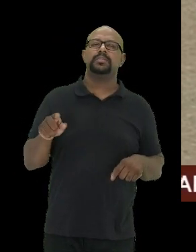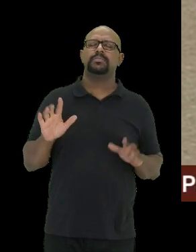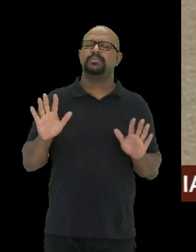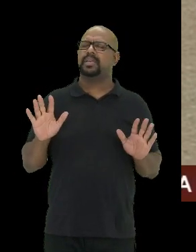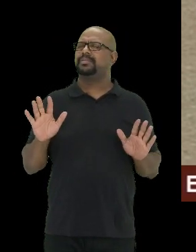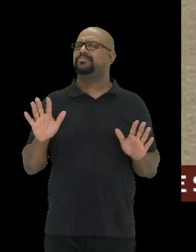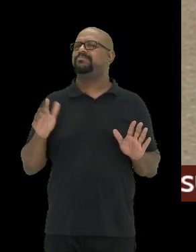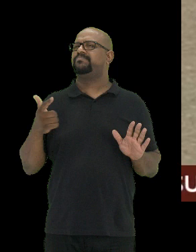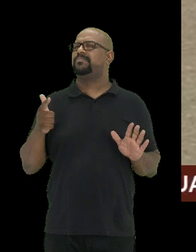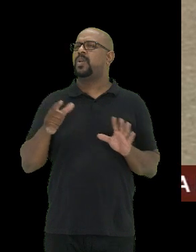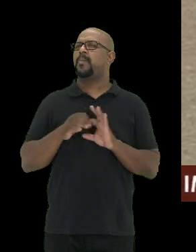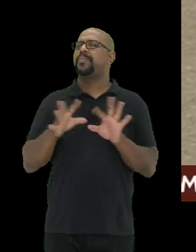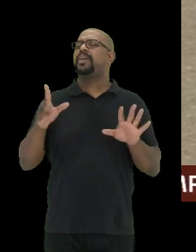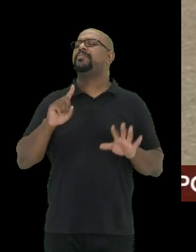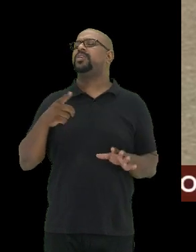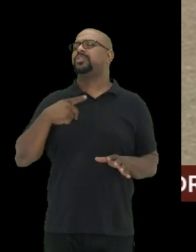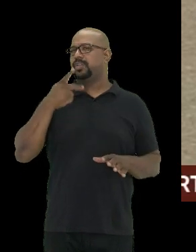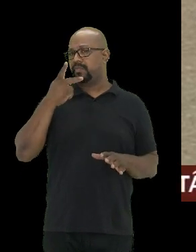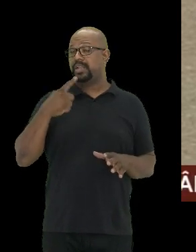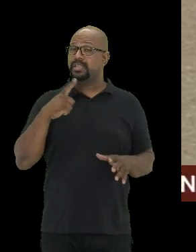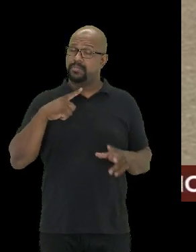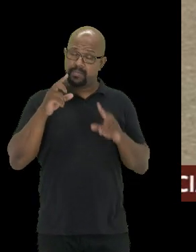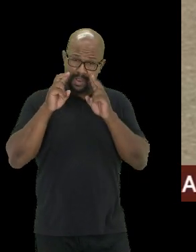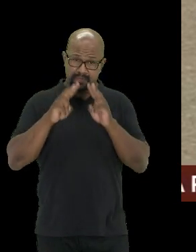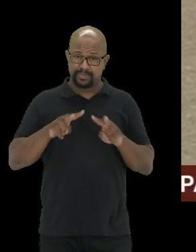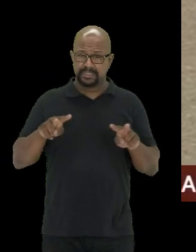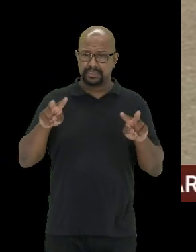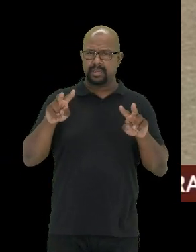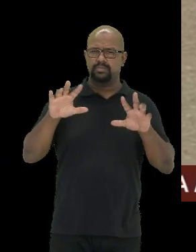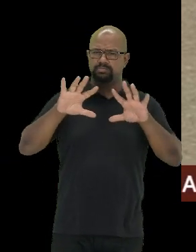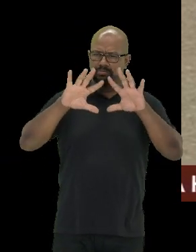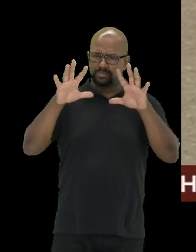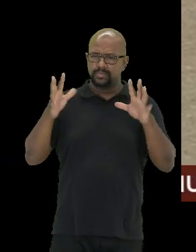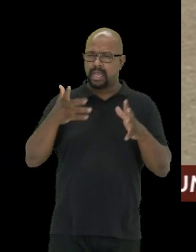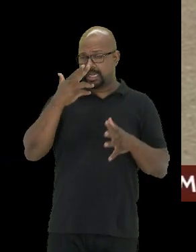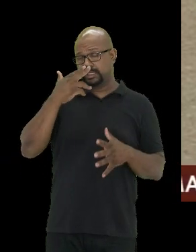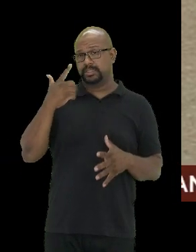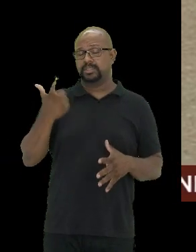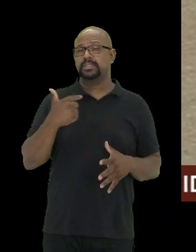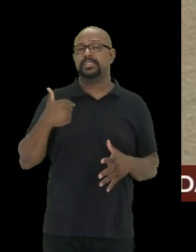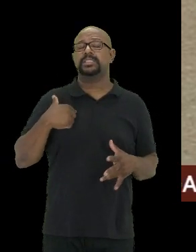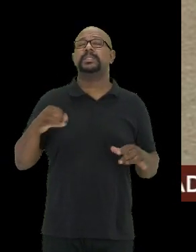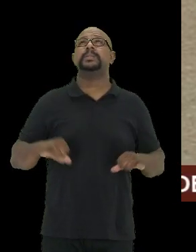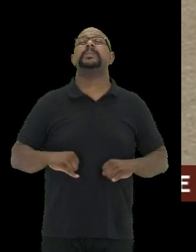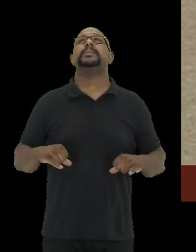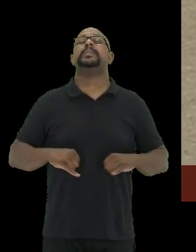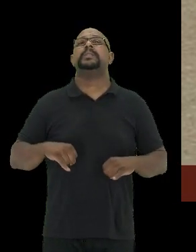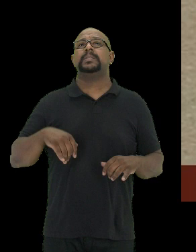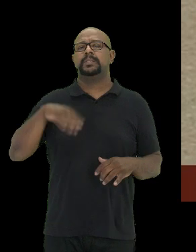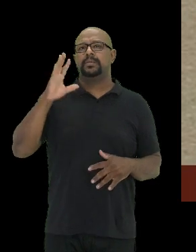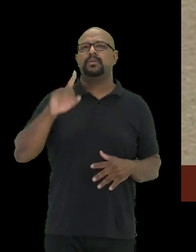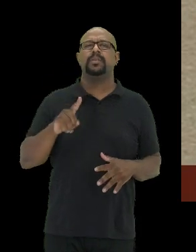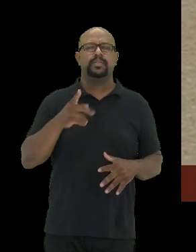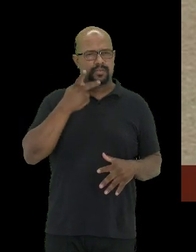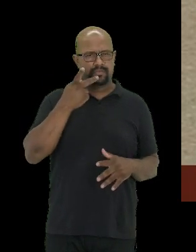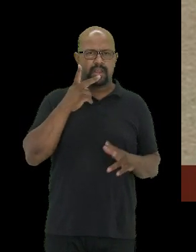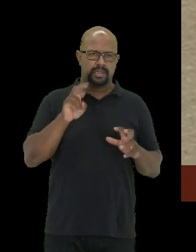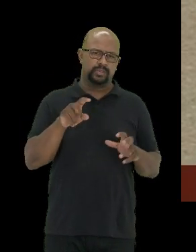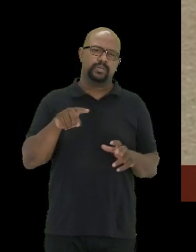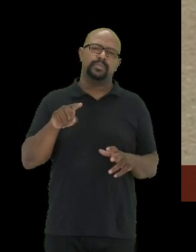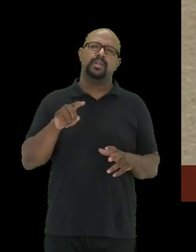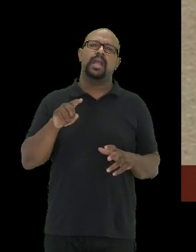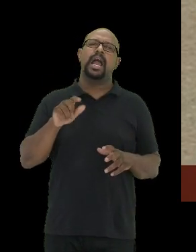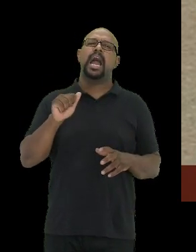não nos permite. Acho que nós temos uma visão antropocêntrica, que nós estamos pagando um preço muito alto. Quando se trata exatamente de agentes